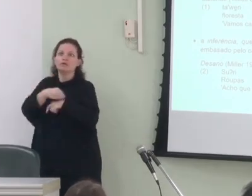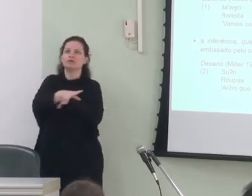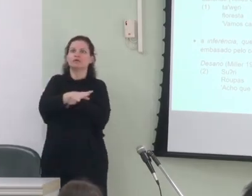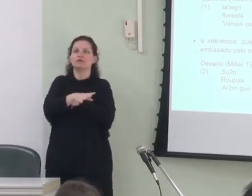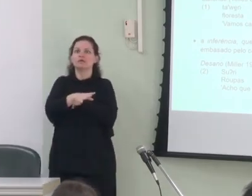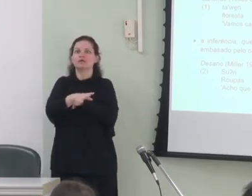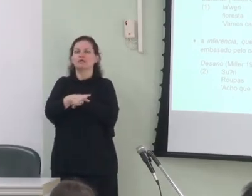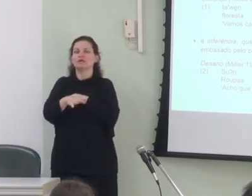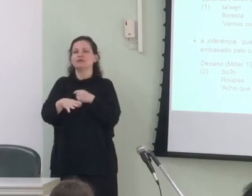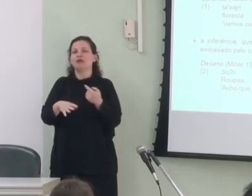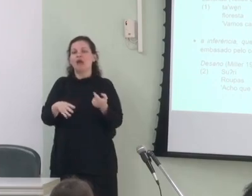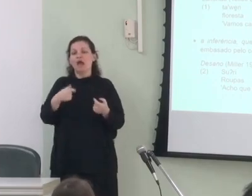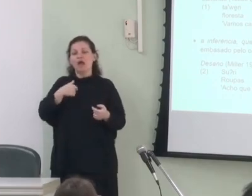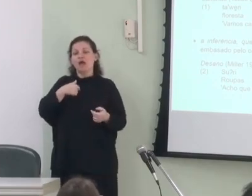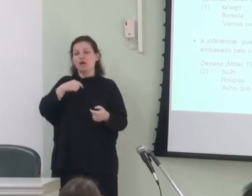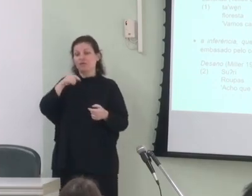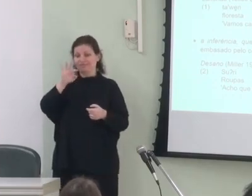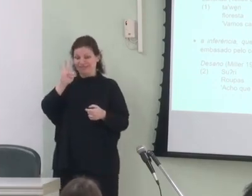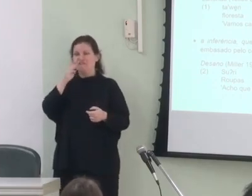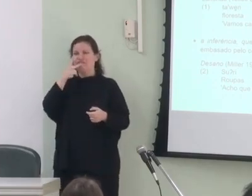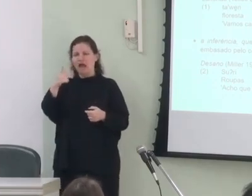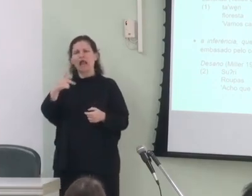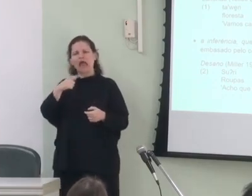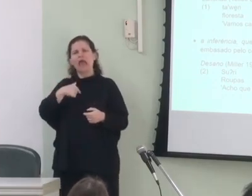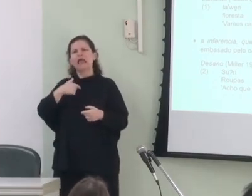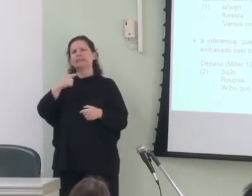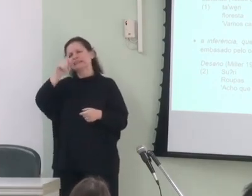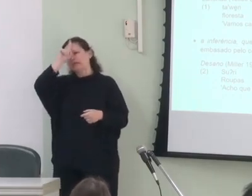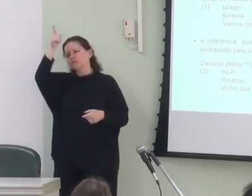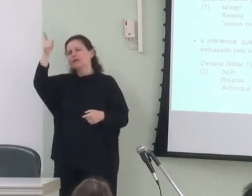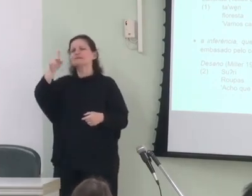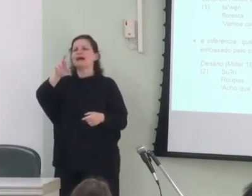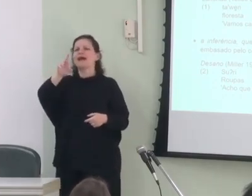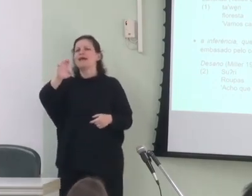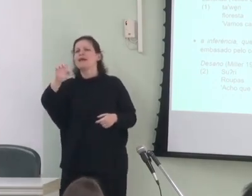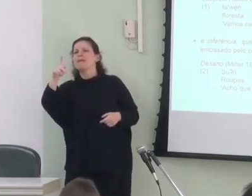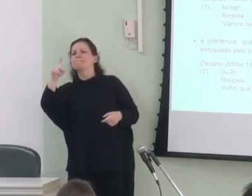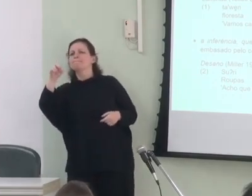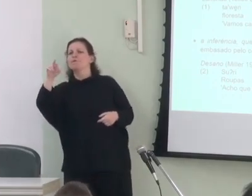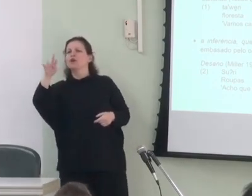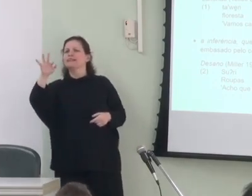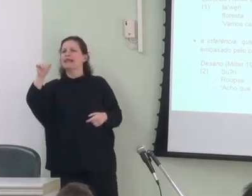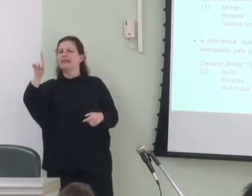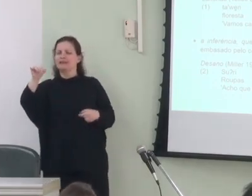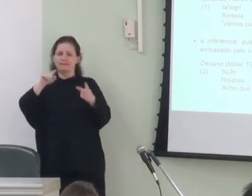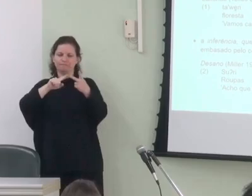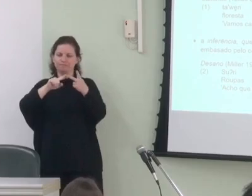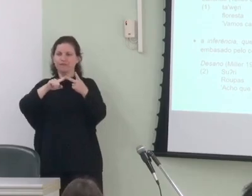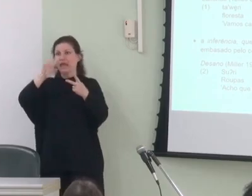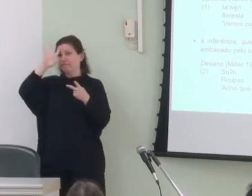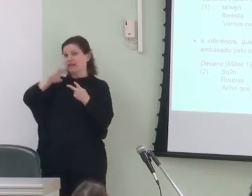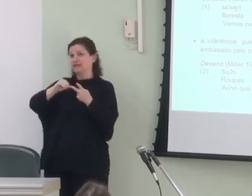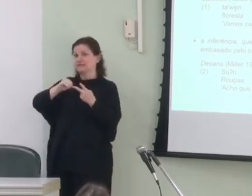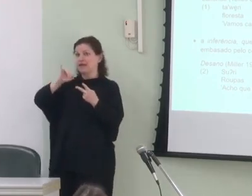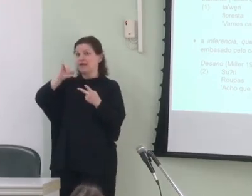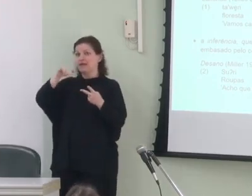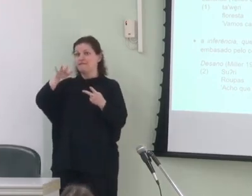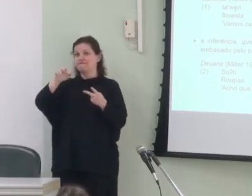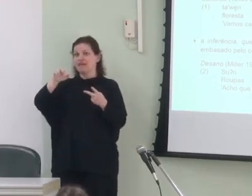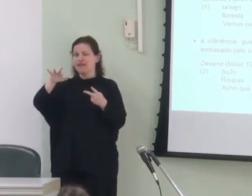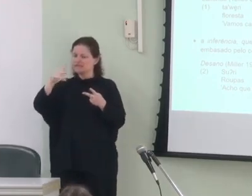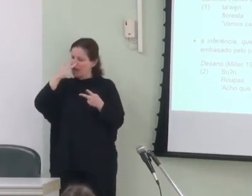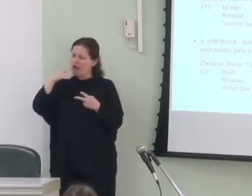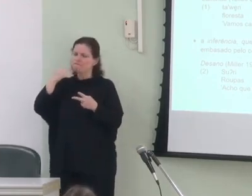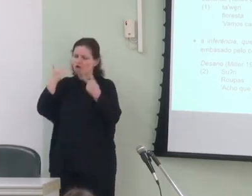clítico T sinaliza que essa informação tem natureza reportada. Em 2 a inferência marca que uma informação é